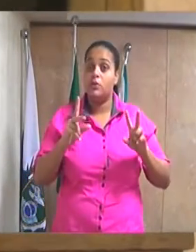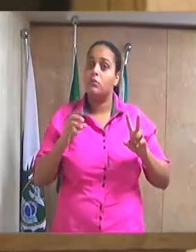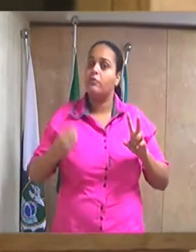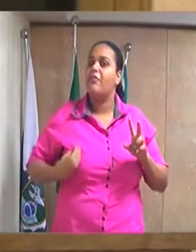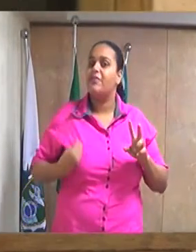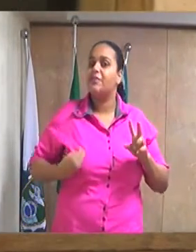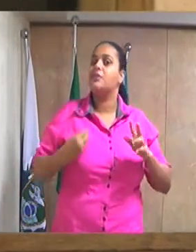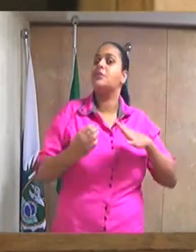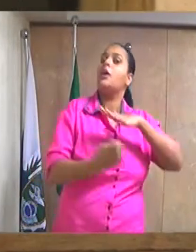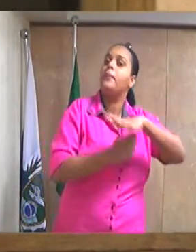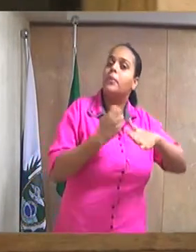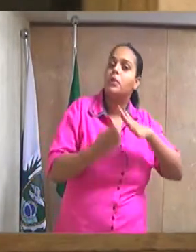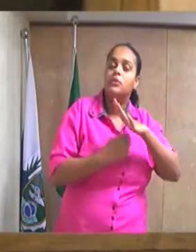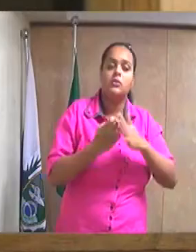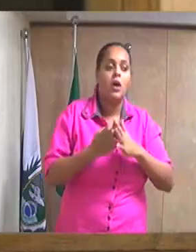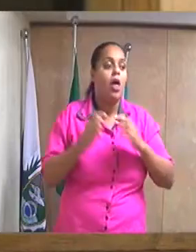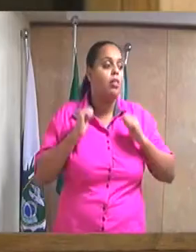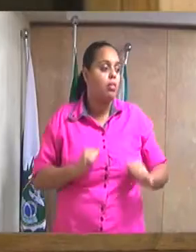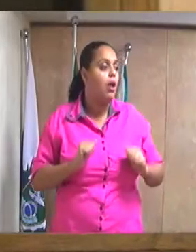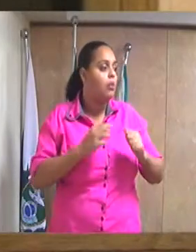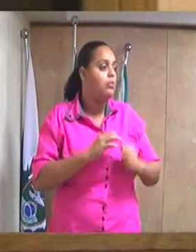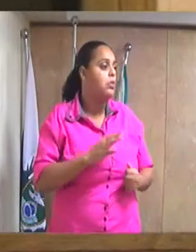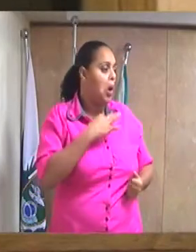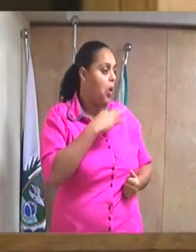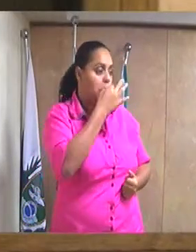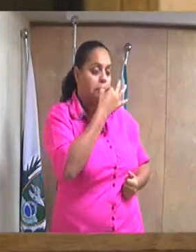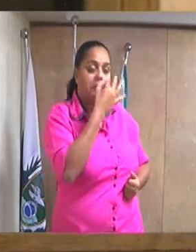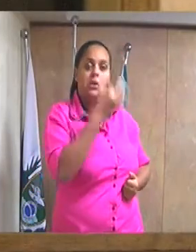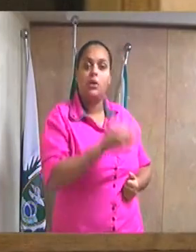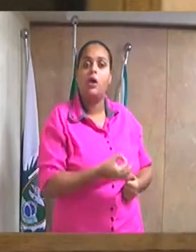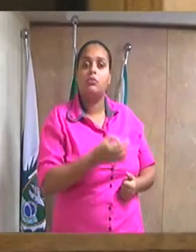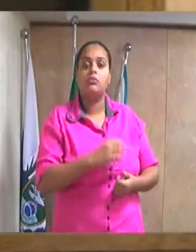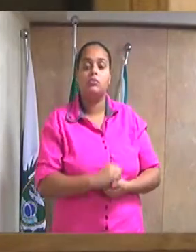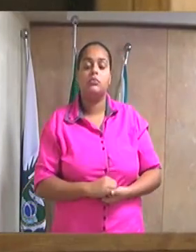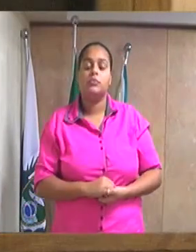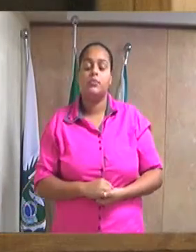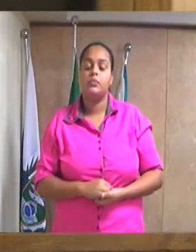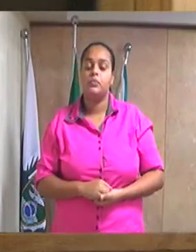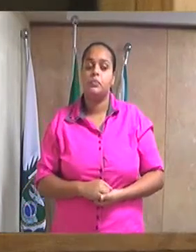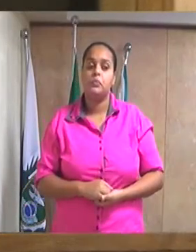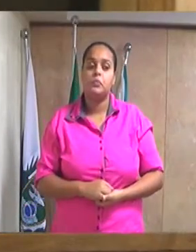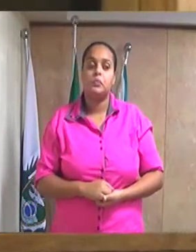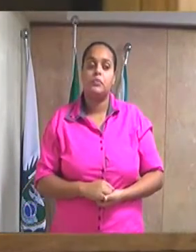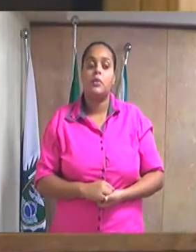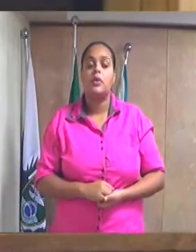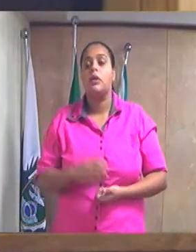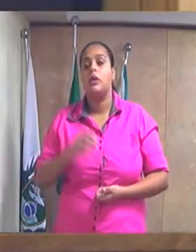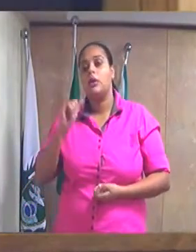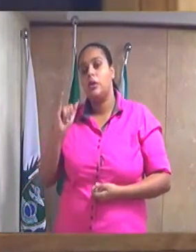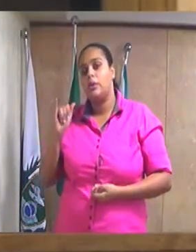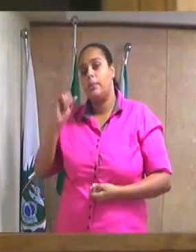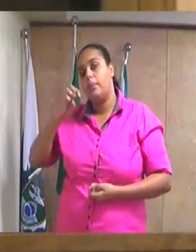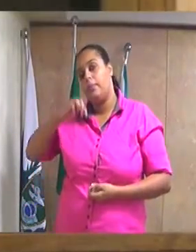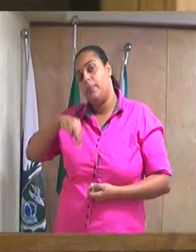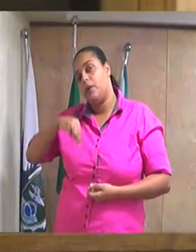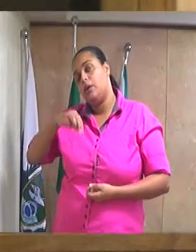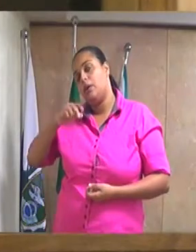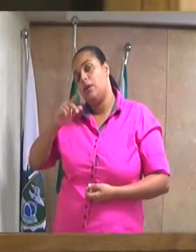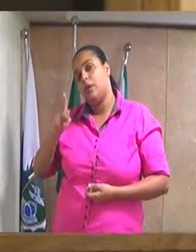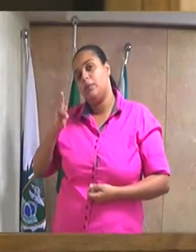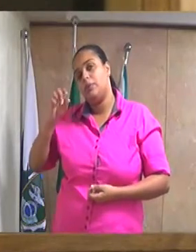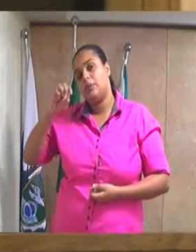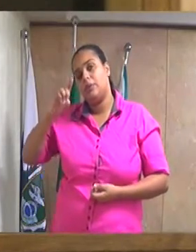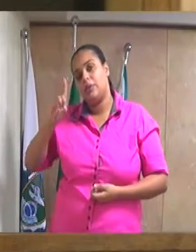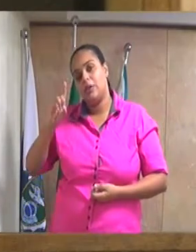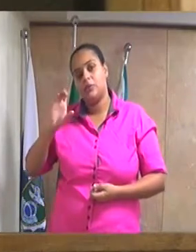e eu tenho até a minha posição que eu acho que o IPMDC, propriamente